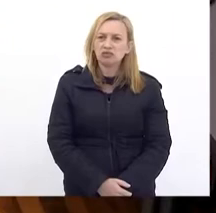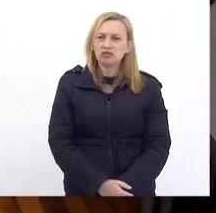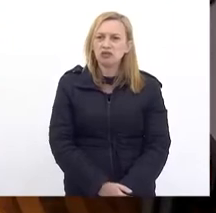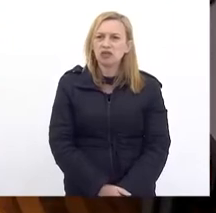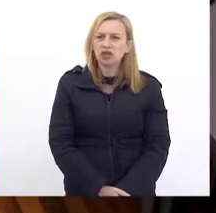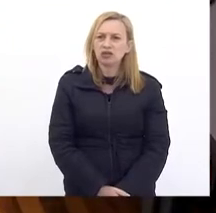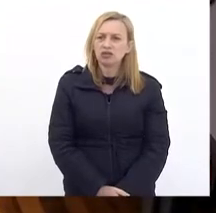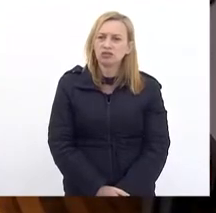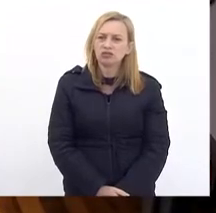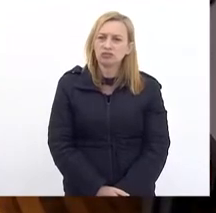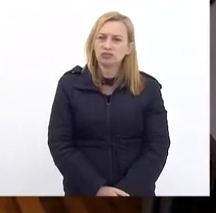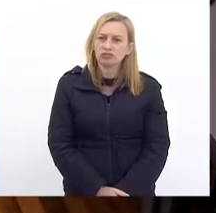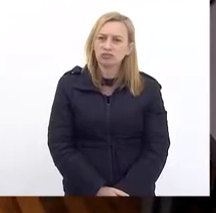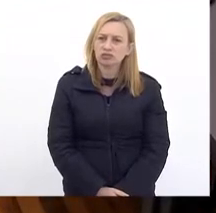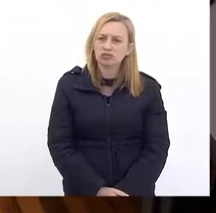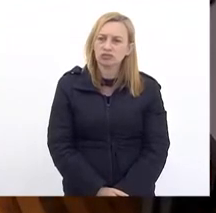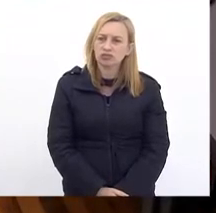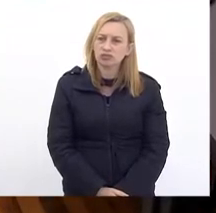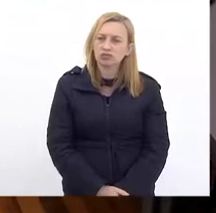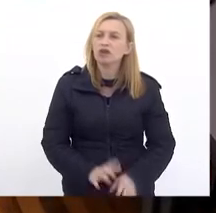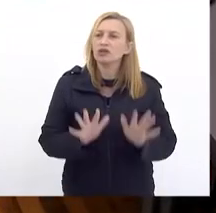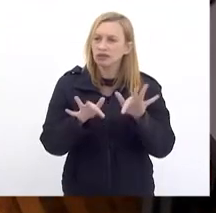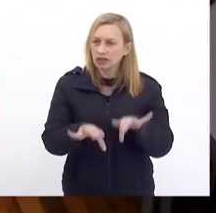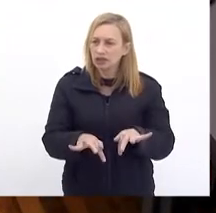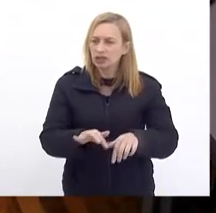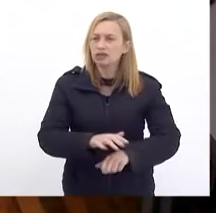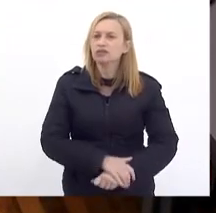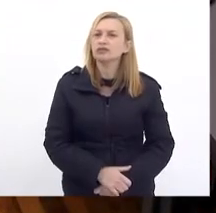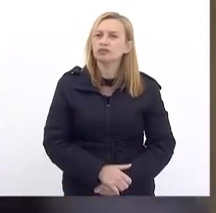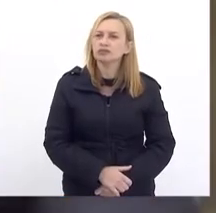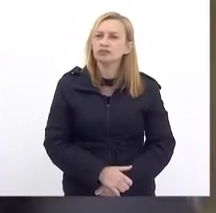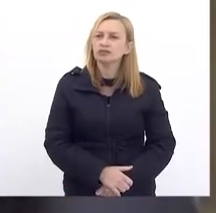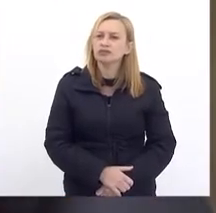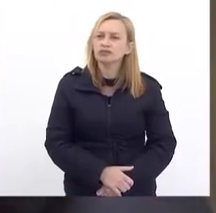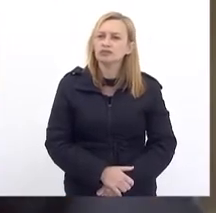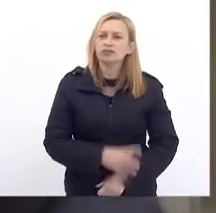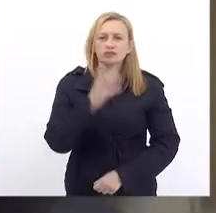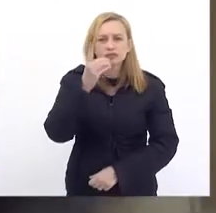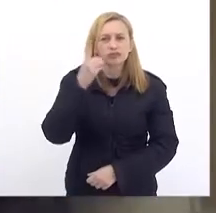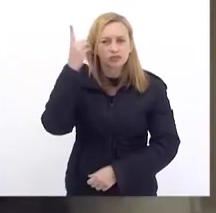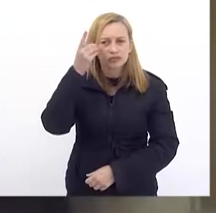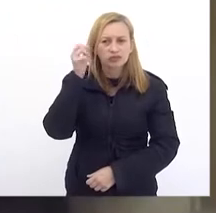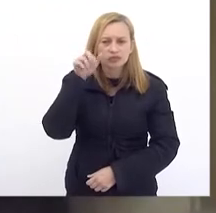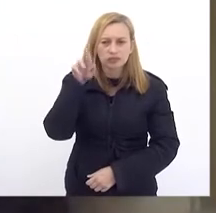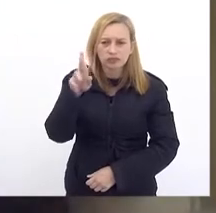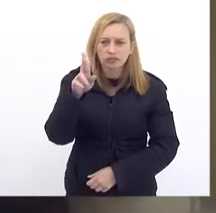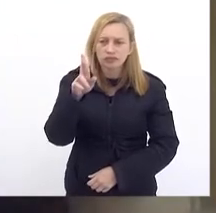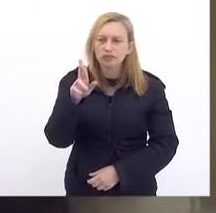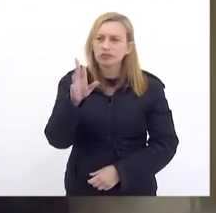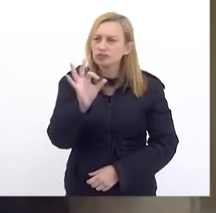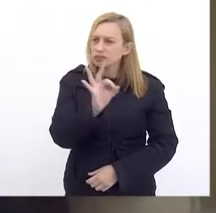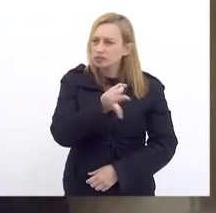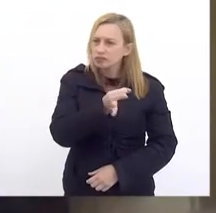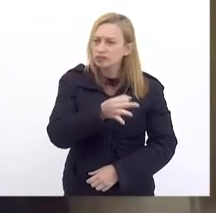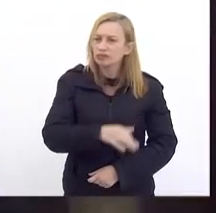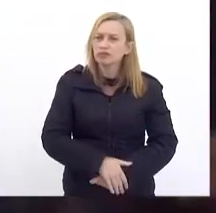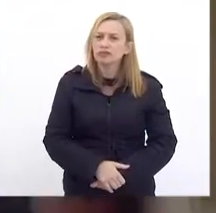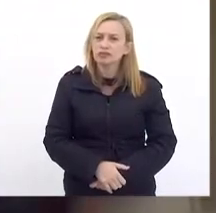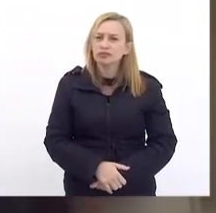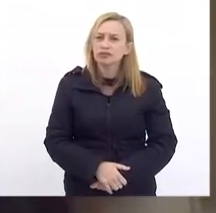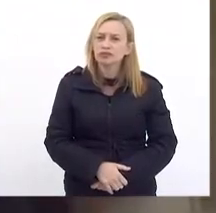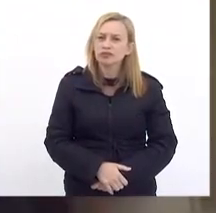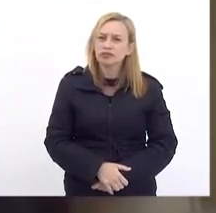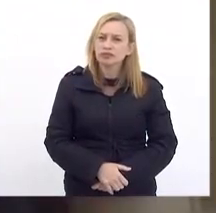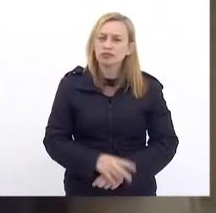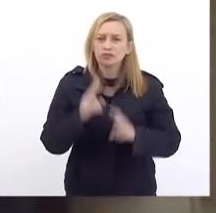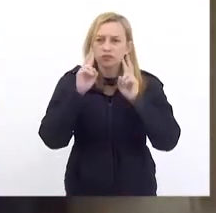Para concluir Deputado Leomar Basicamente Para